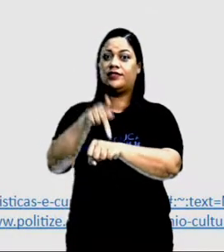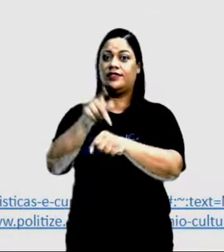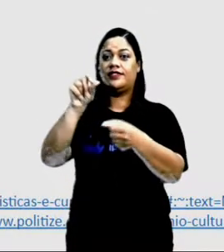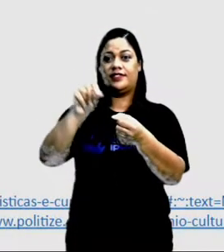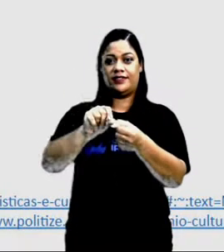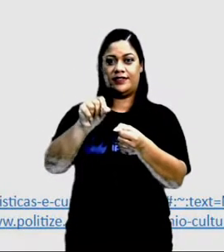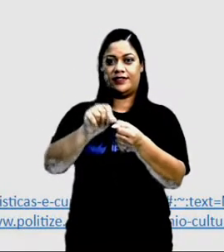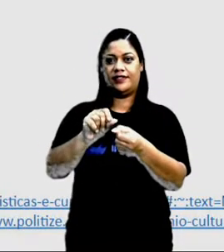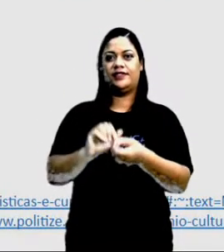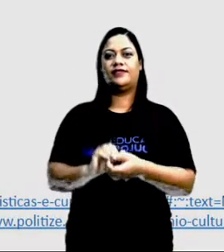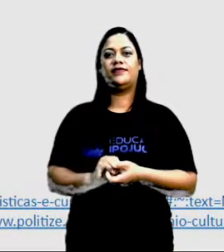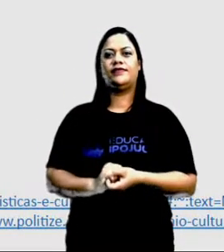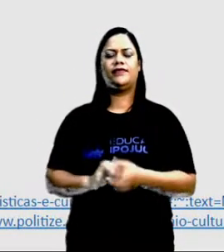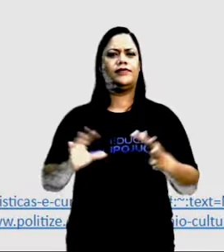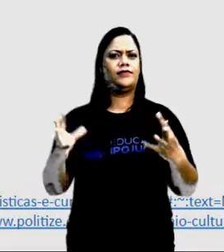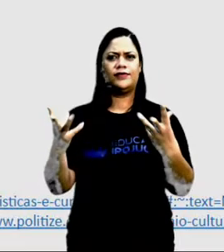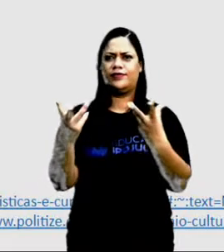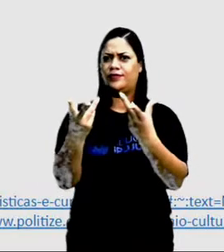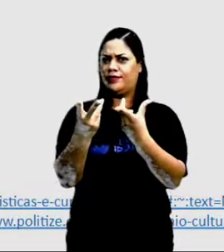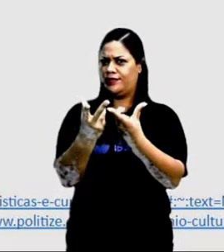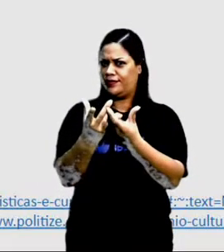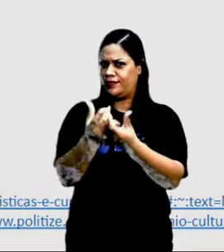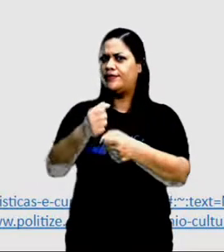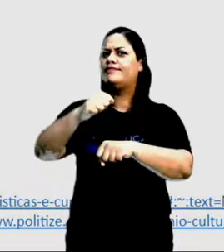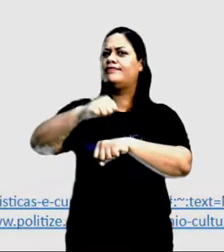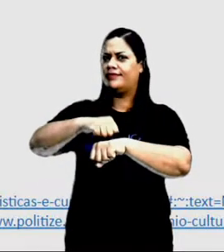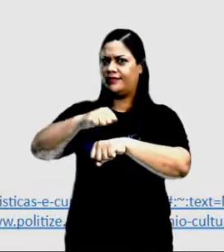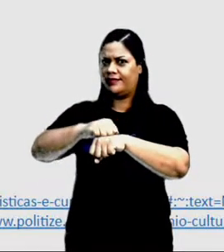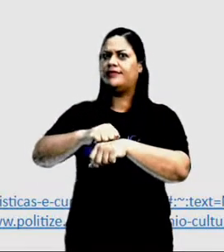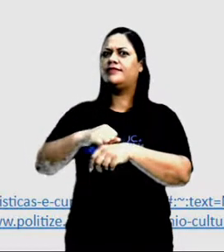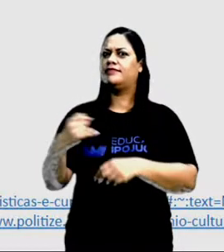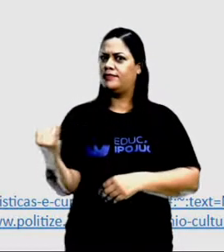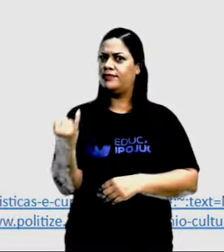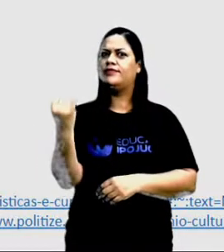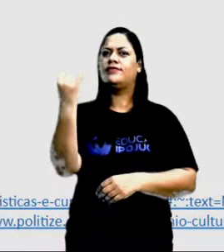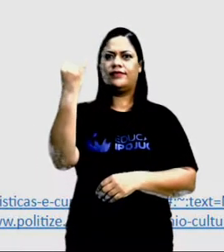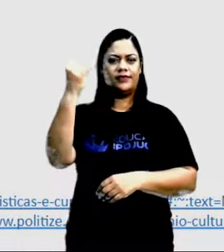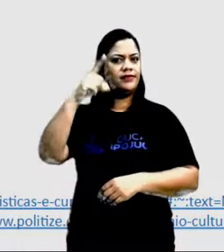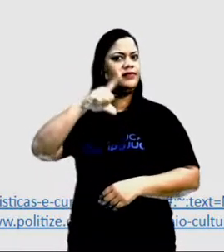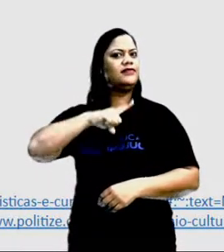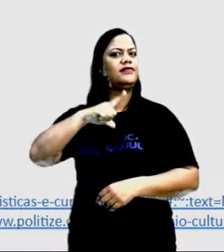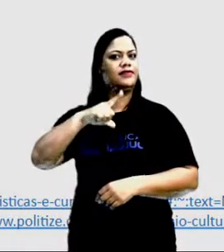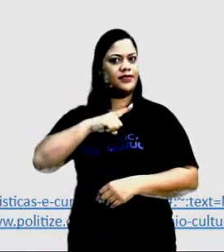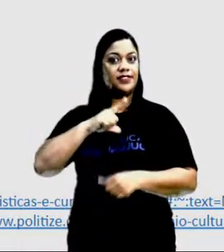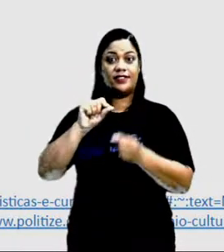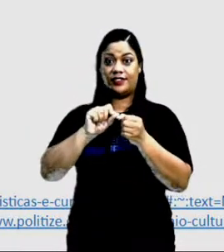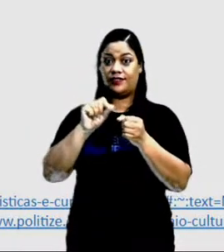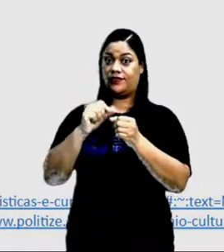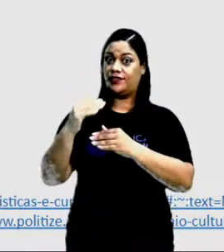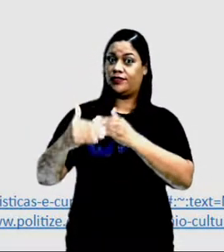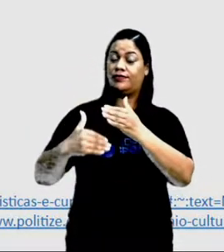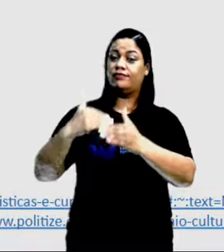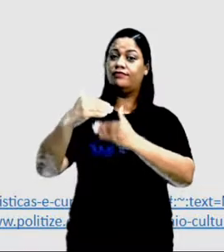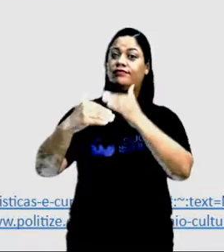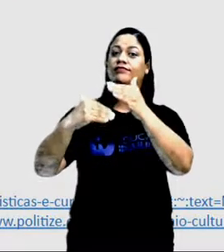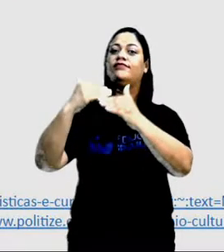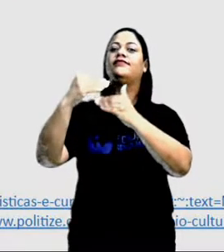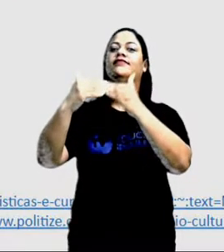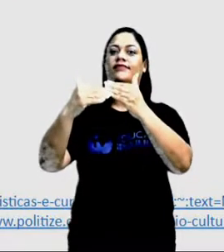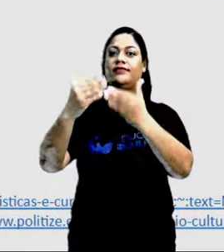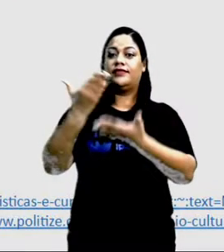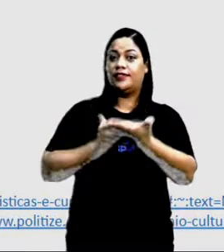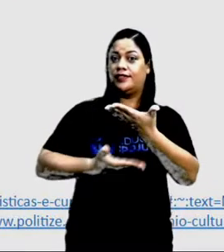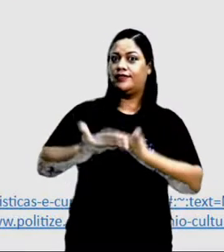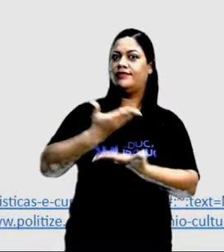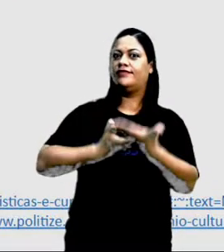composto por todos os bens materiais ou naturais que foram construídos e preservados ao longo